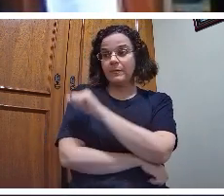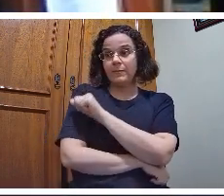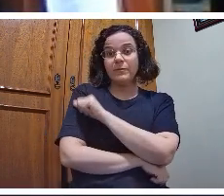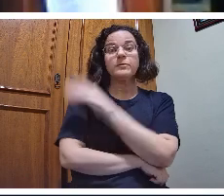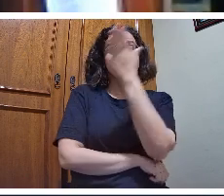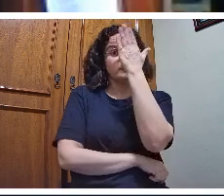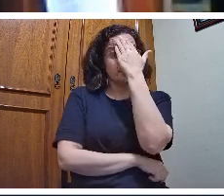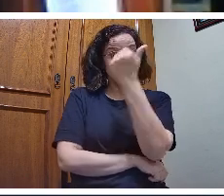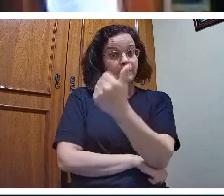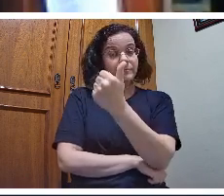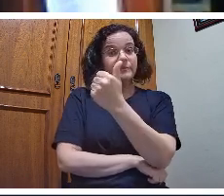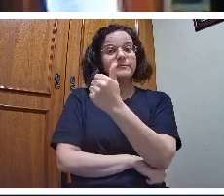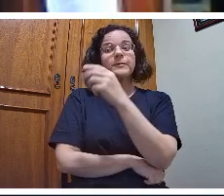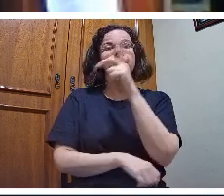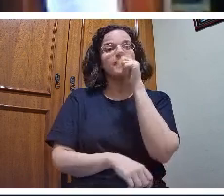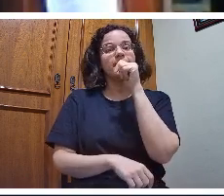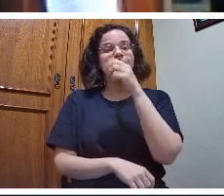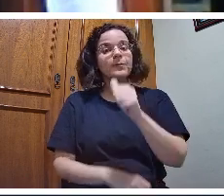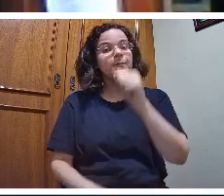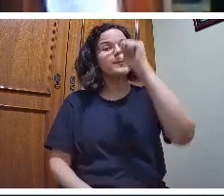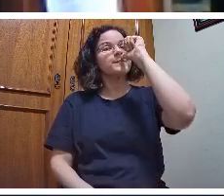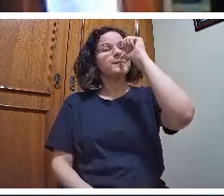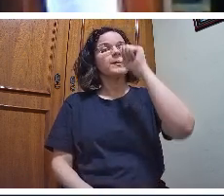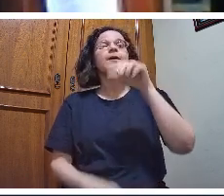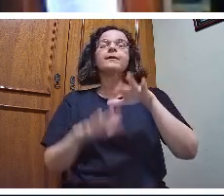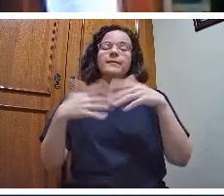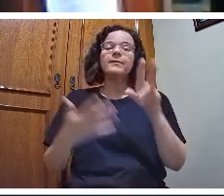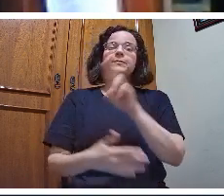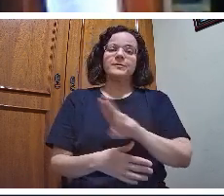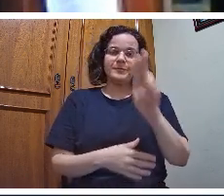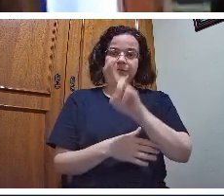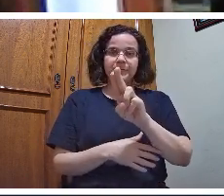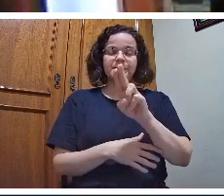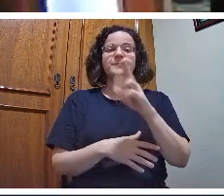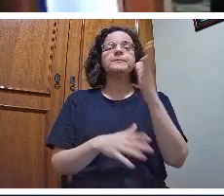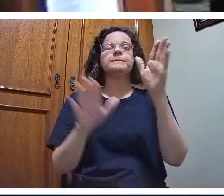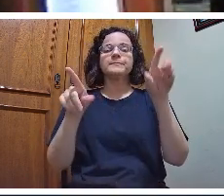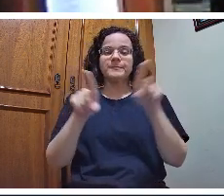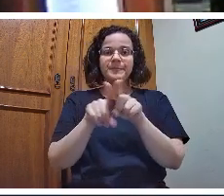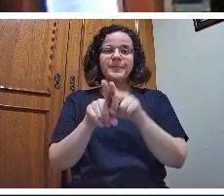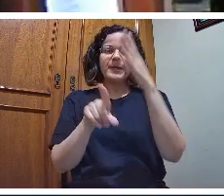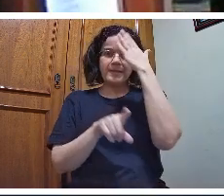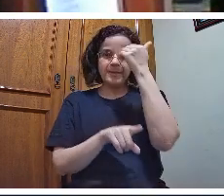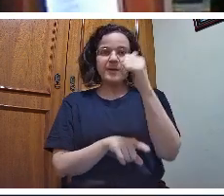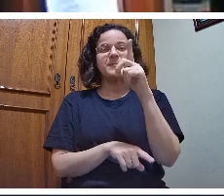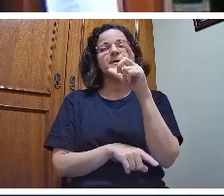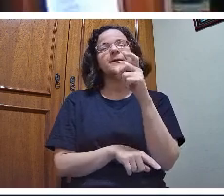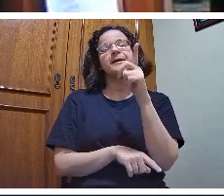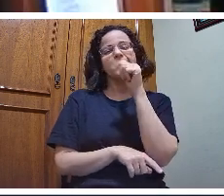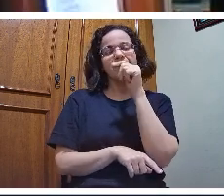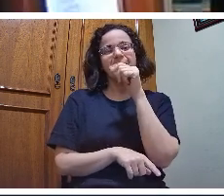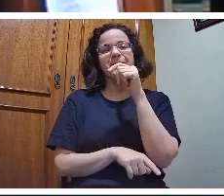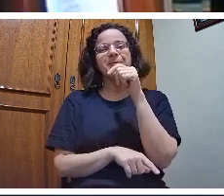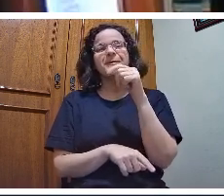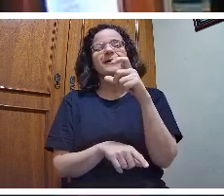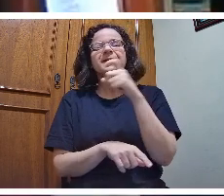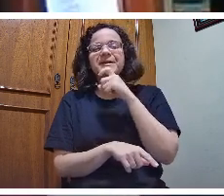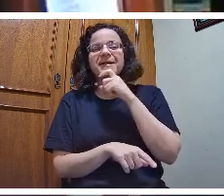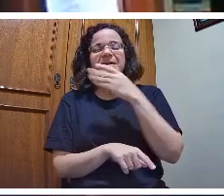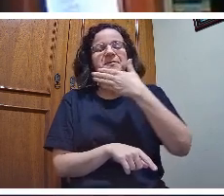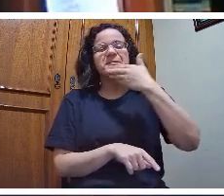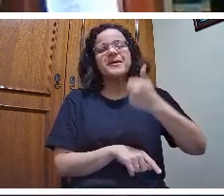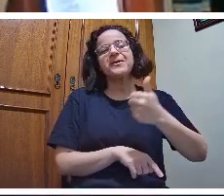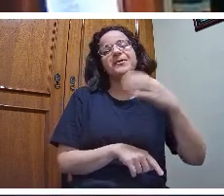beber, portanto, me deu um uso. Mas o aluno sabe que a água gelada é melhor do que a água quente quando você está com sede. O aluno sabe que